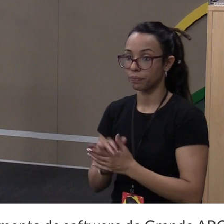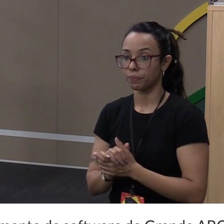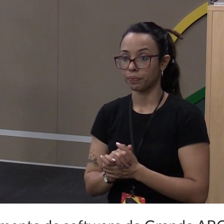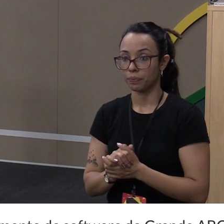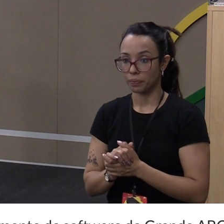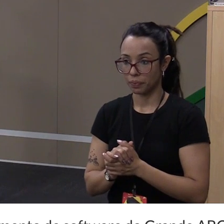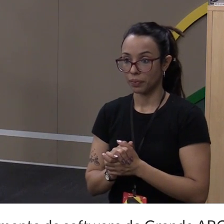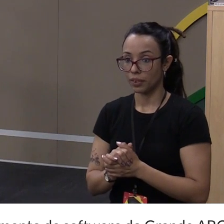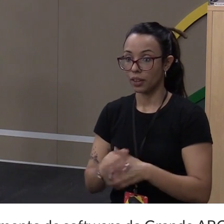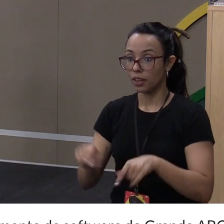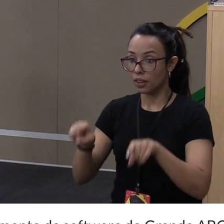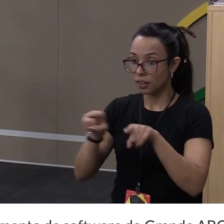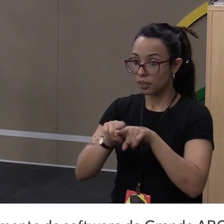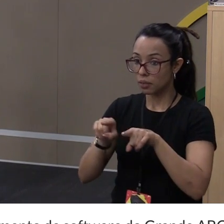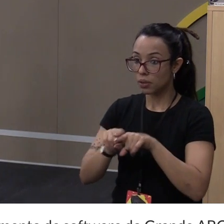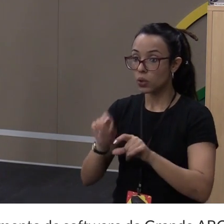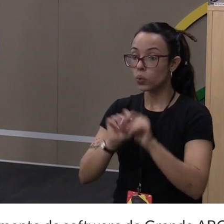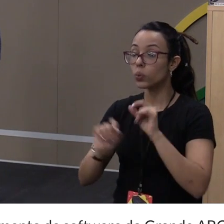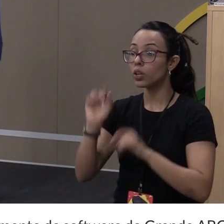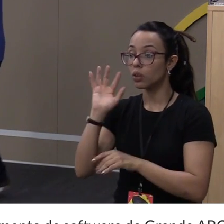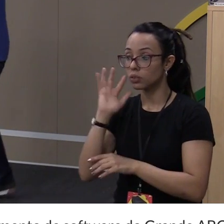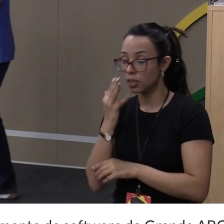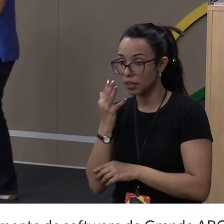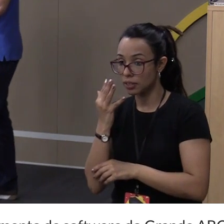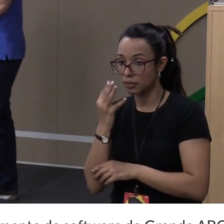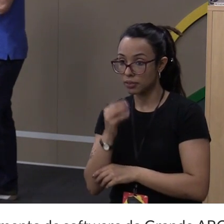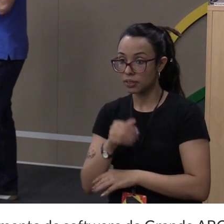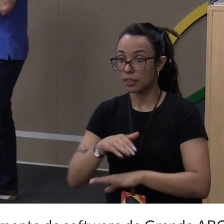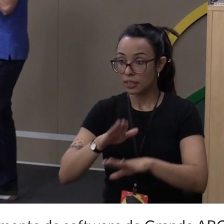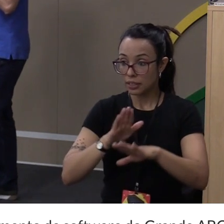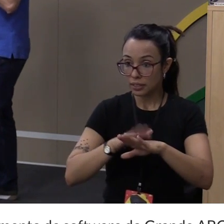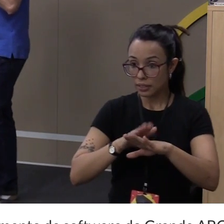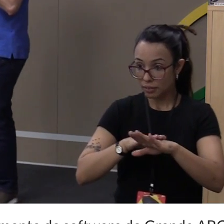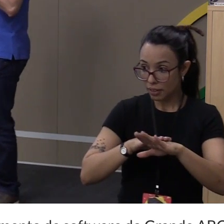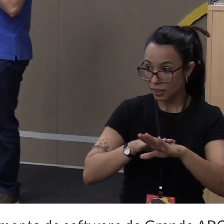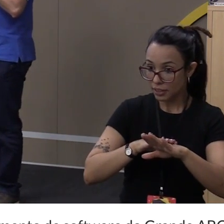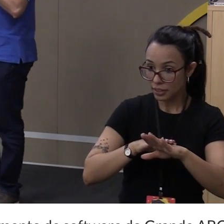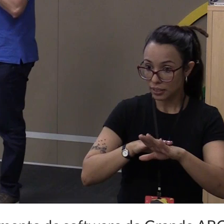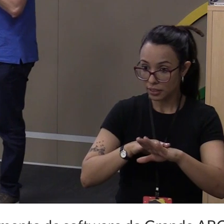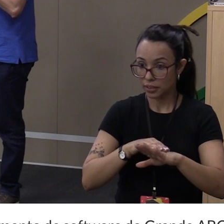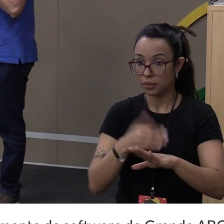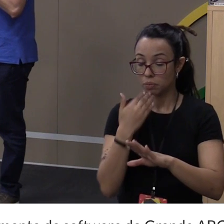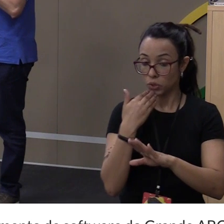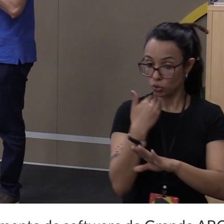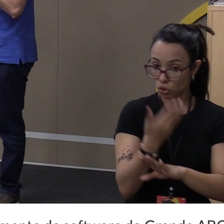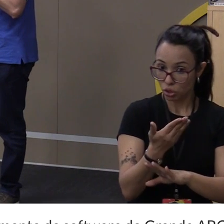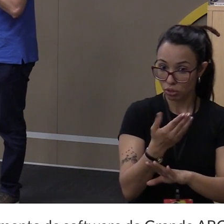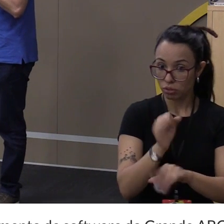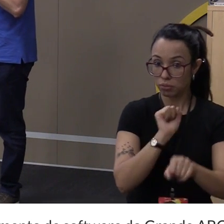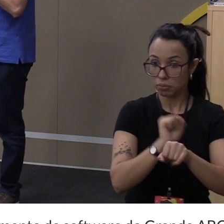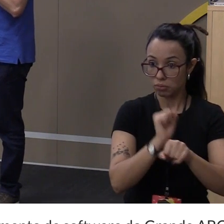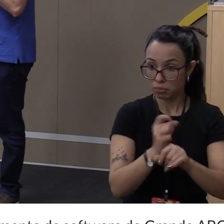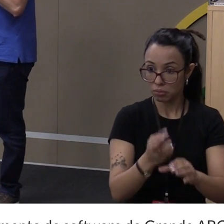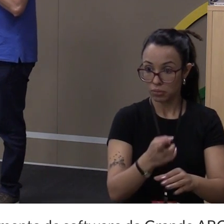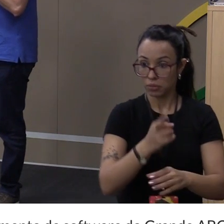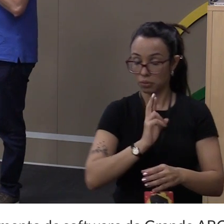E aí, que acontece? Você fez esse request. Eu vou ficar esperando o retorno dele? Não.